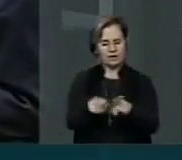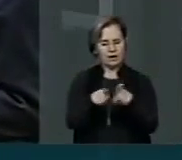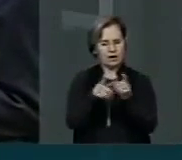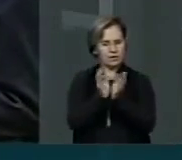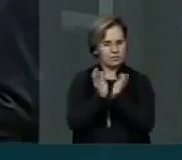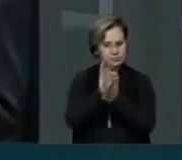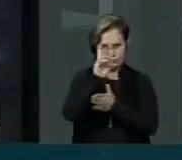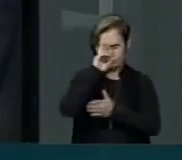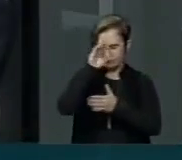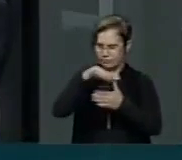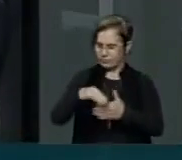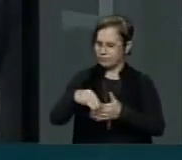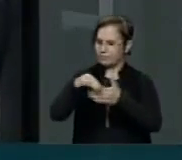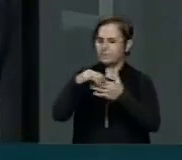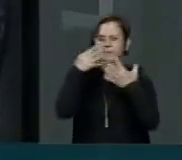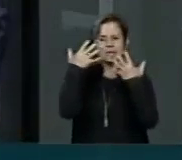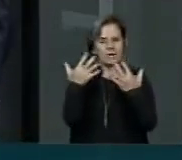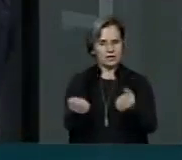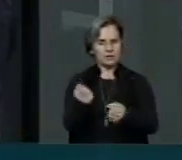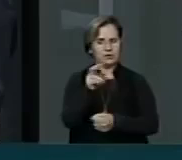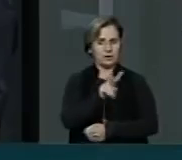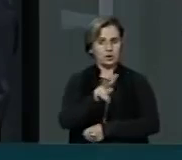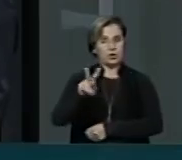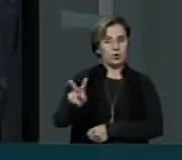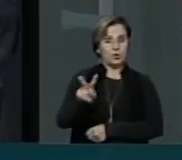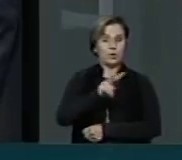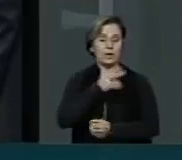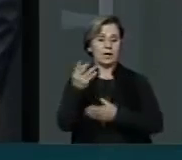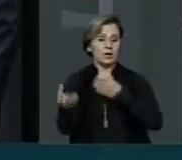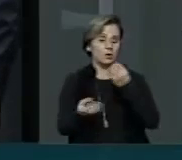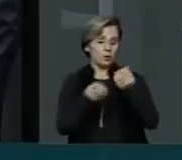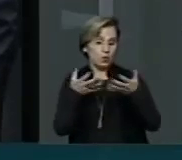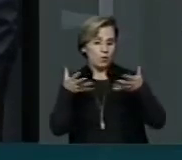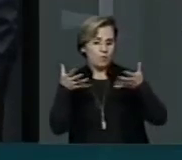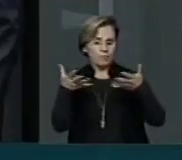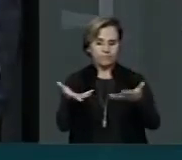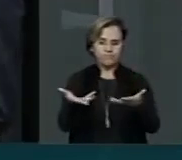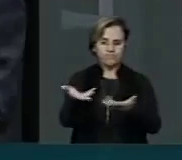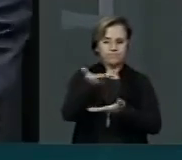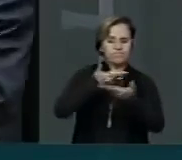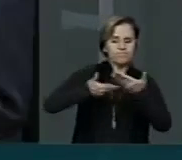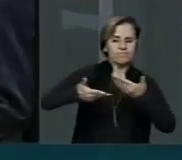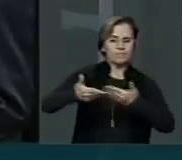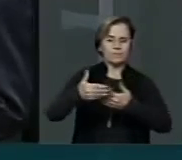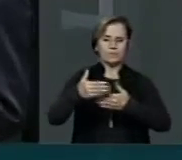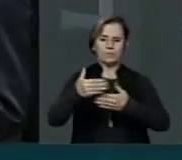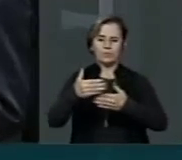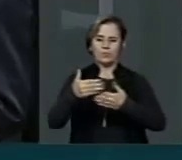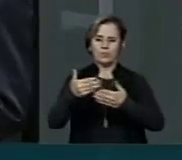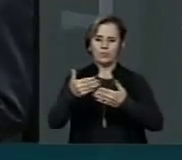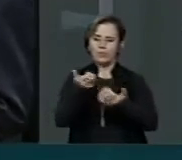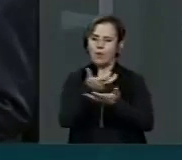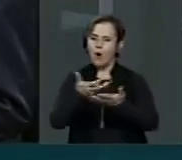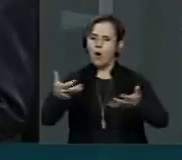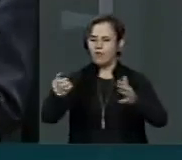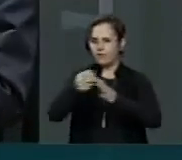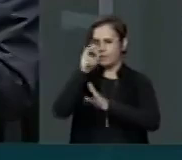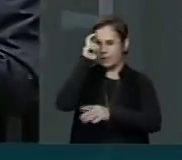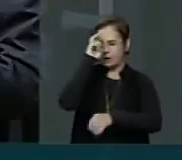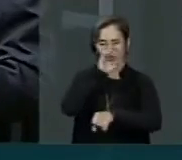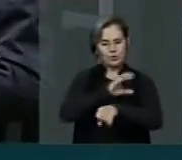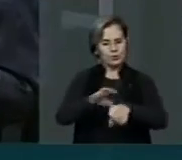autoridades que reconhecem o reggae como movimento cultural, e mais uma vez, que leve o nome aqui